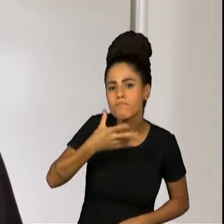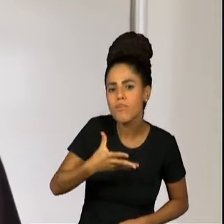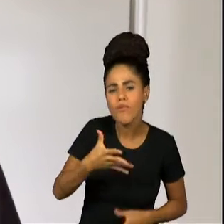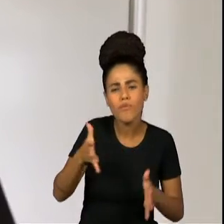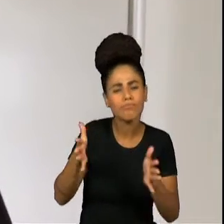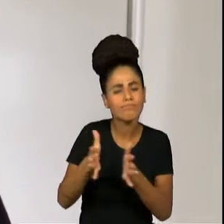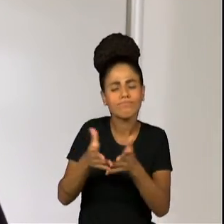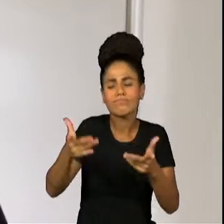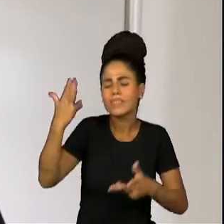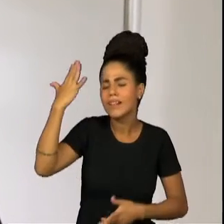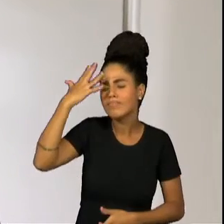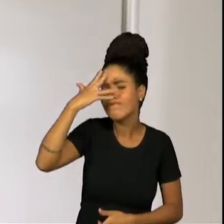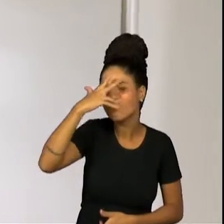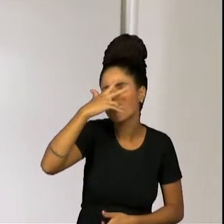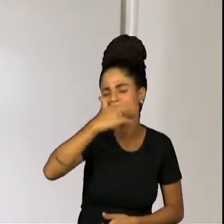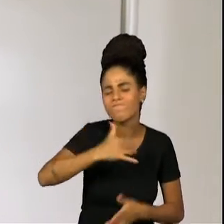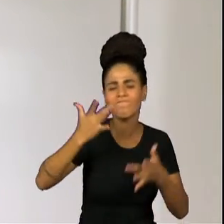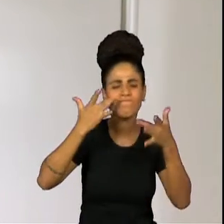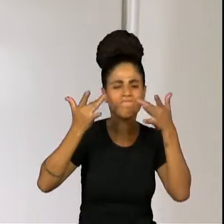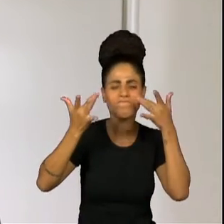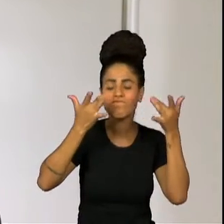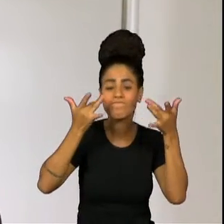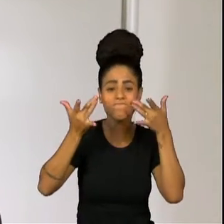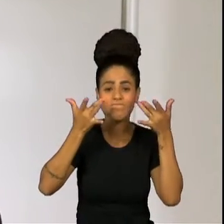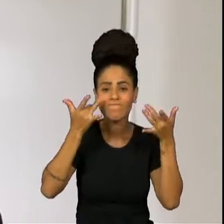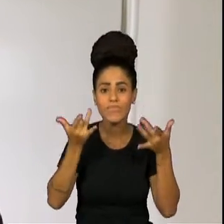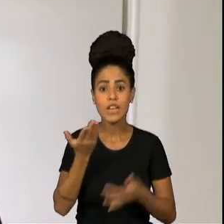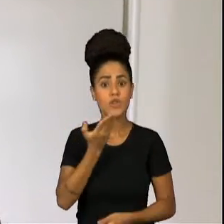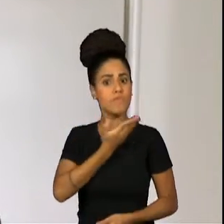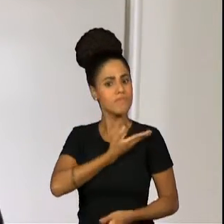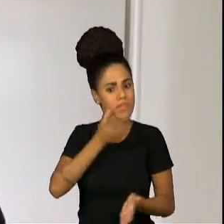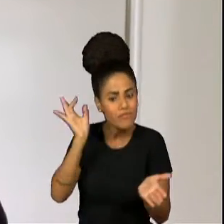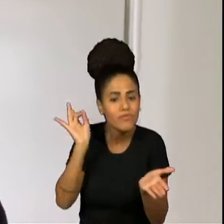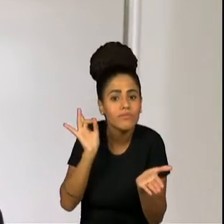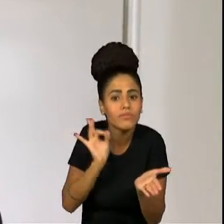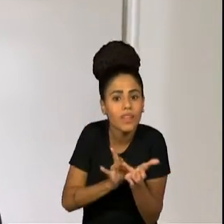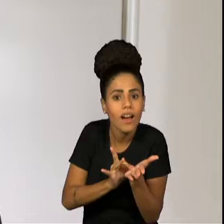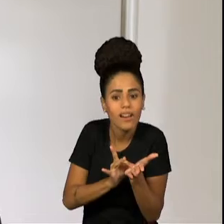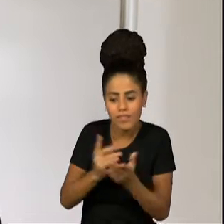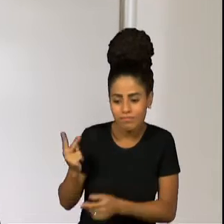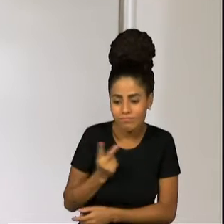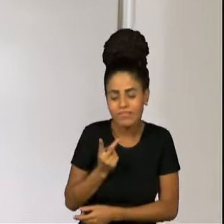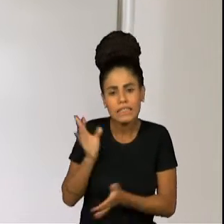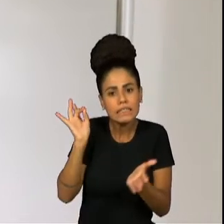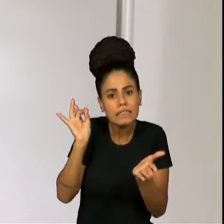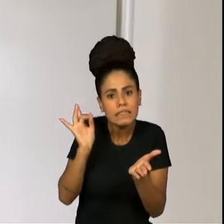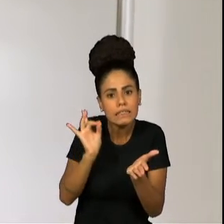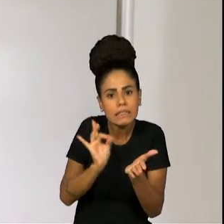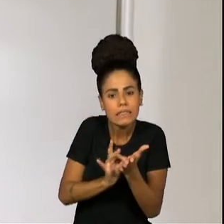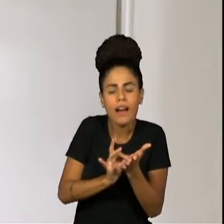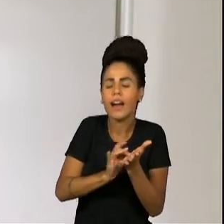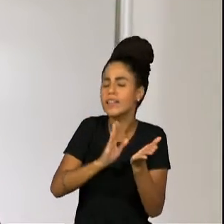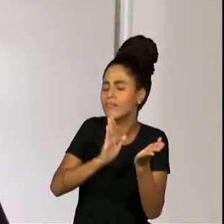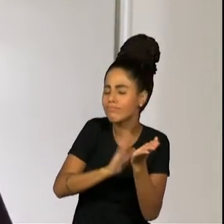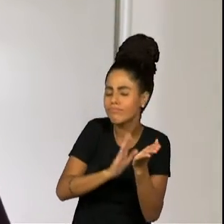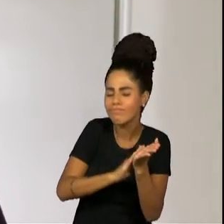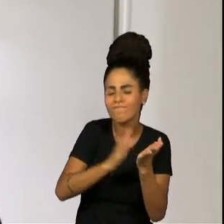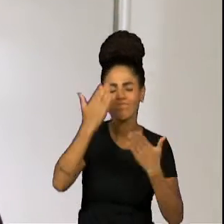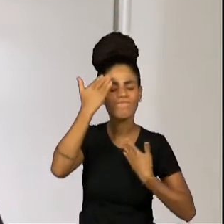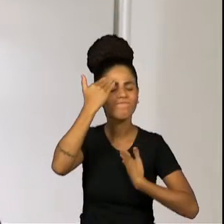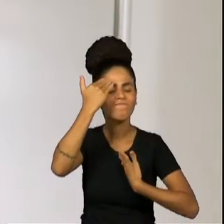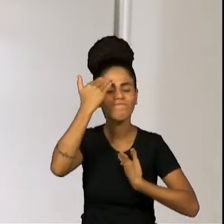peça, mas nasceu daí uma amizade muito fecunda, uma admiração muito grande. Uma gratidão